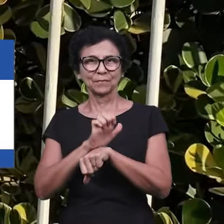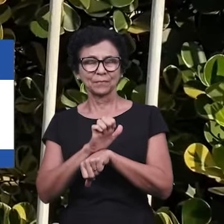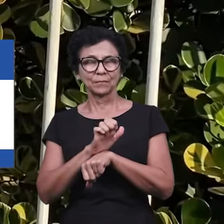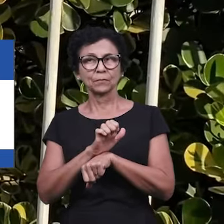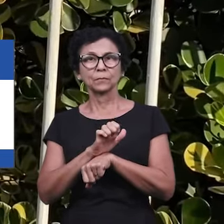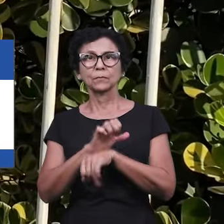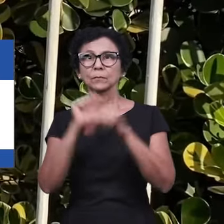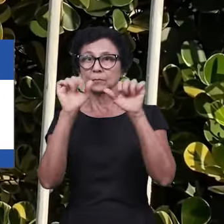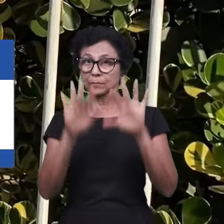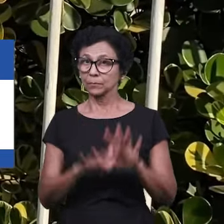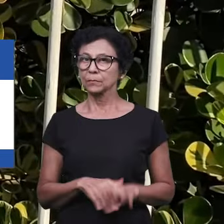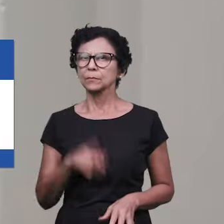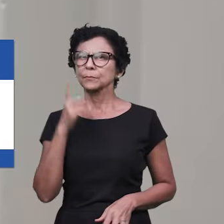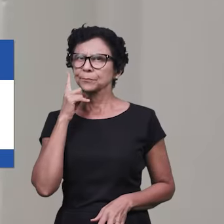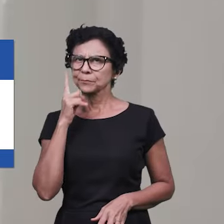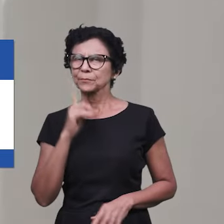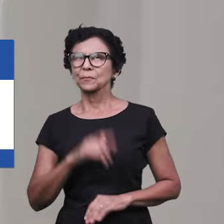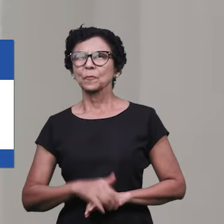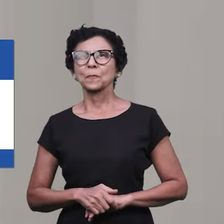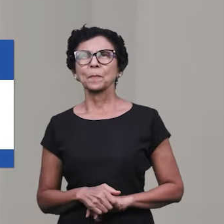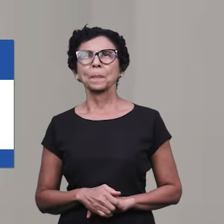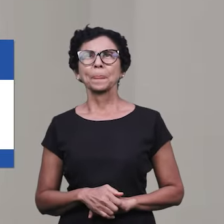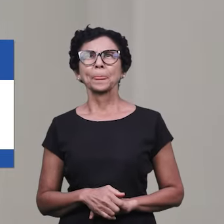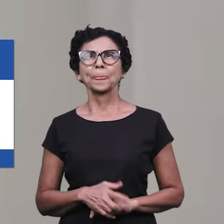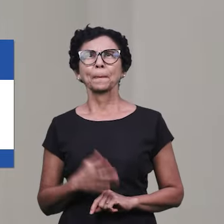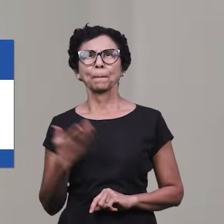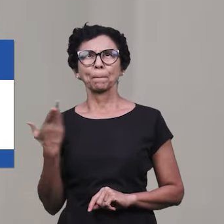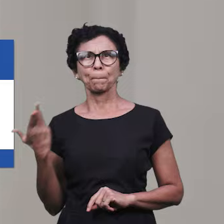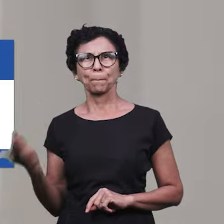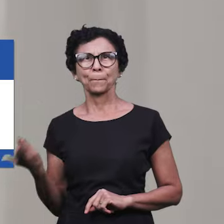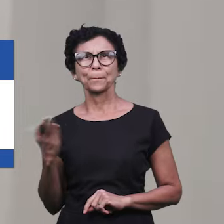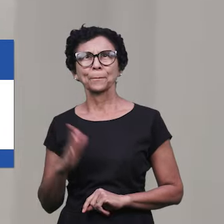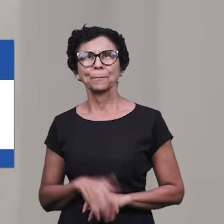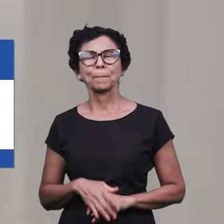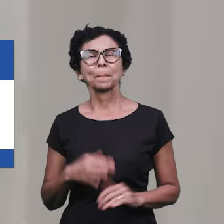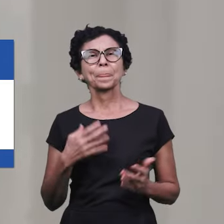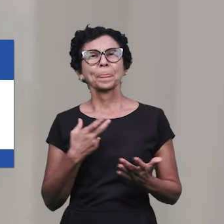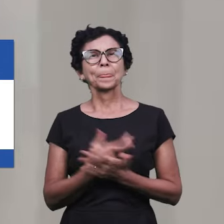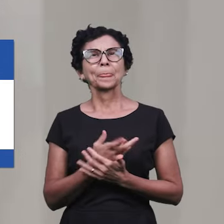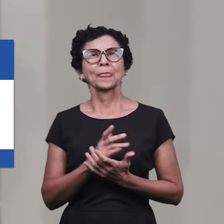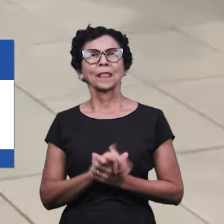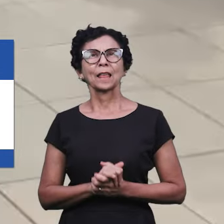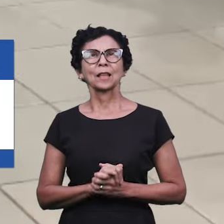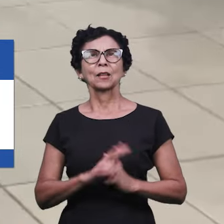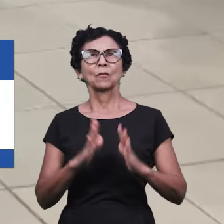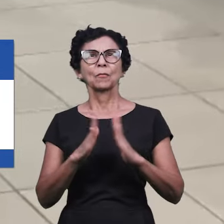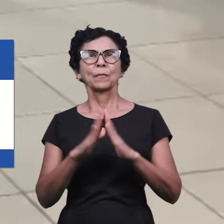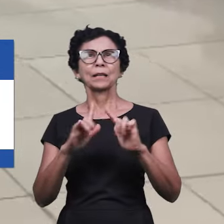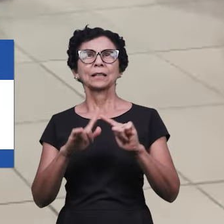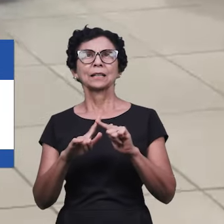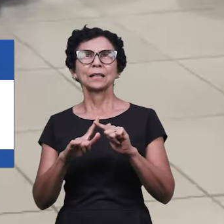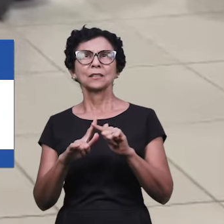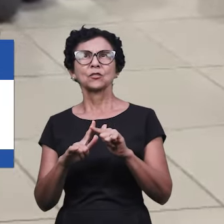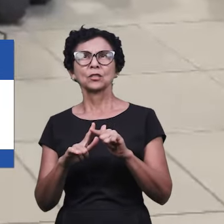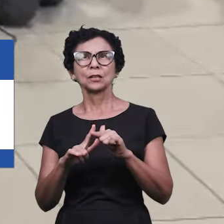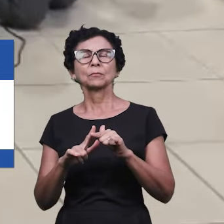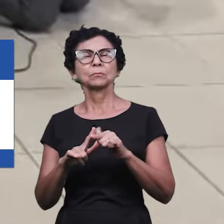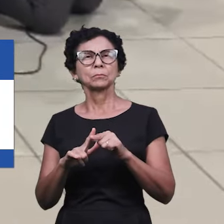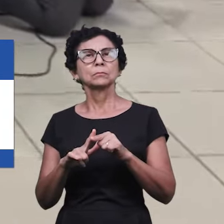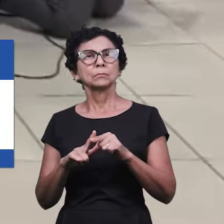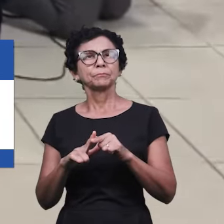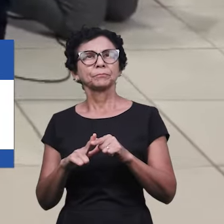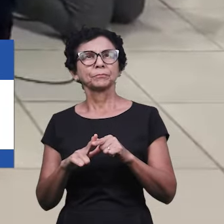no meio dos irmãos. Fique conosco para acompanhar! Na cidade de Jacaraípe, em Serra, foi consagrado um novo templo, em um culto que reuniu membros e